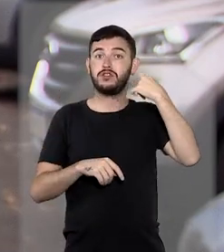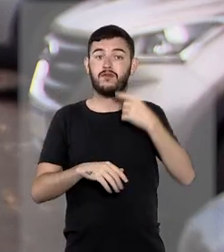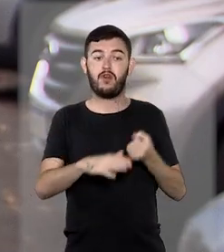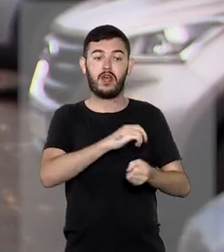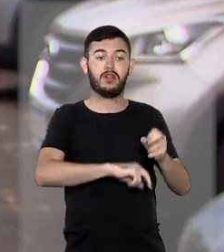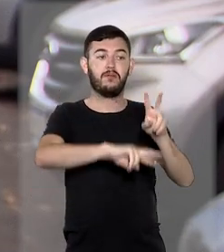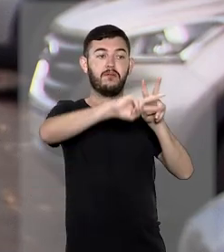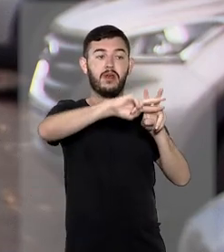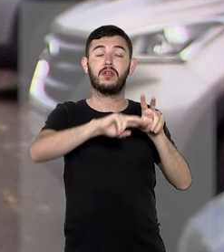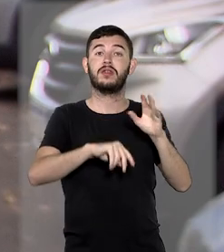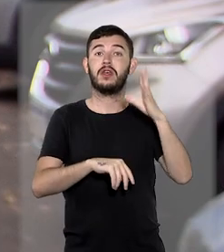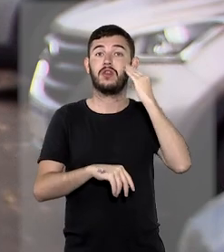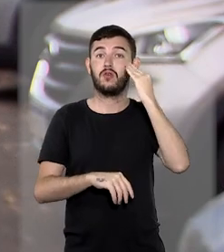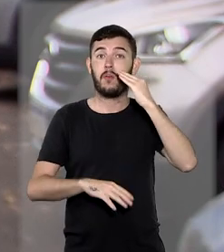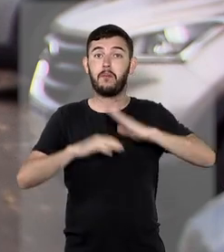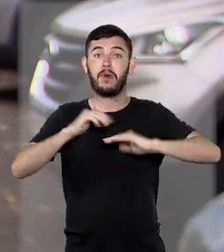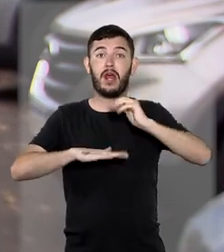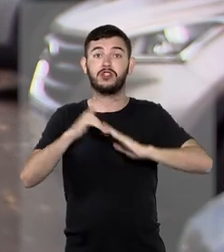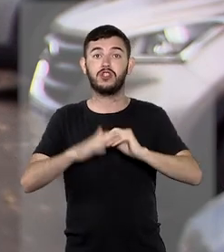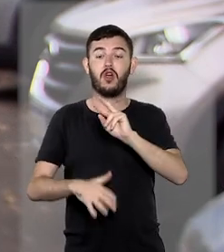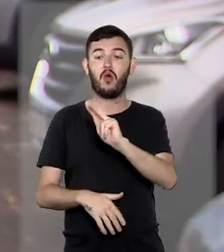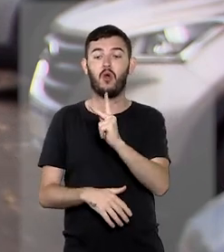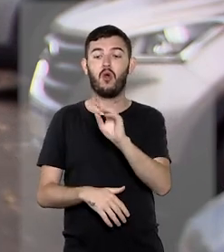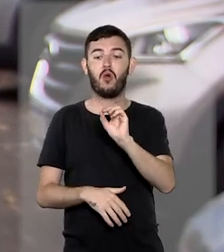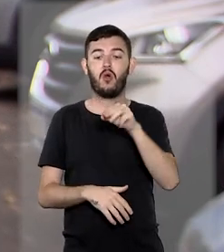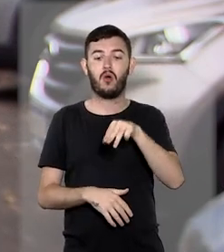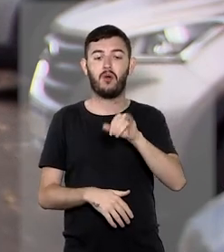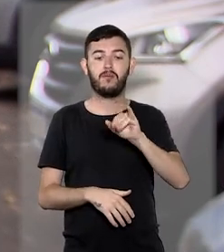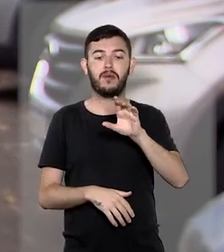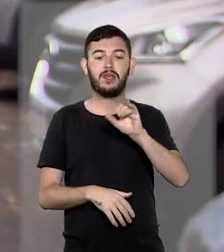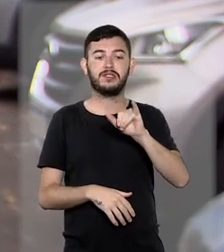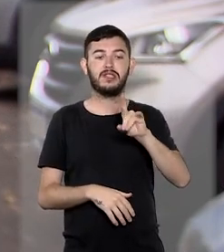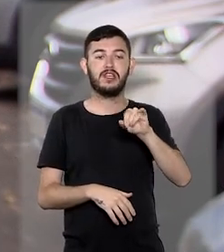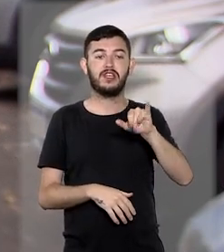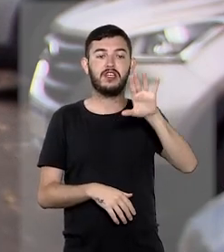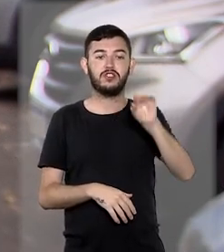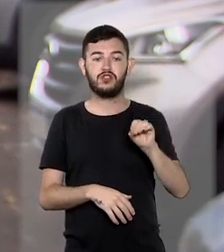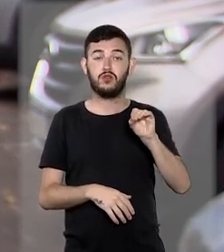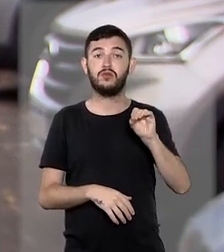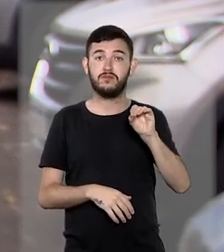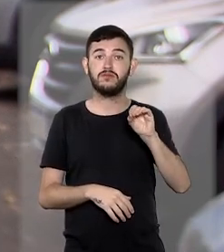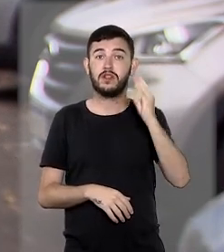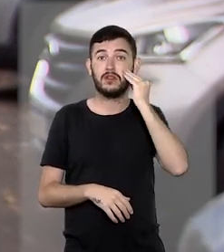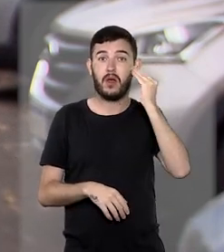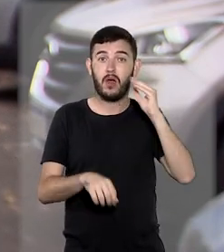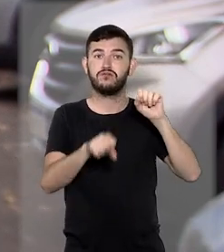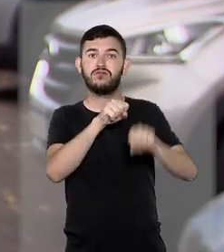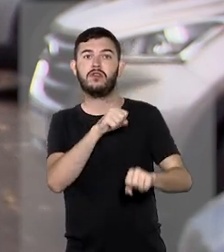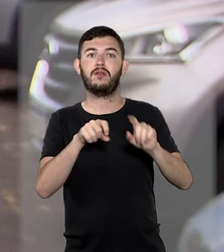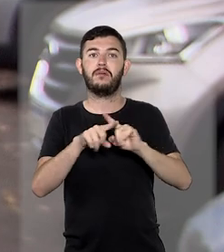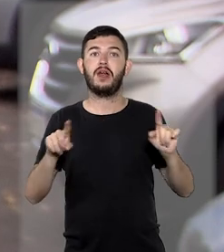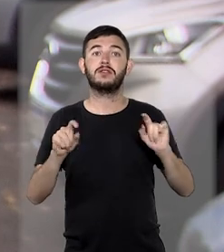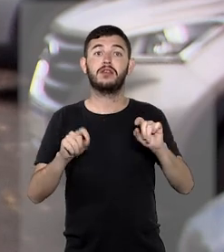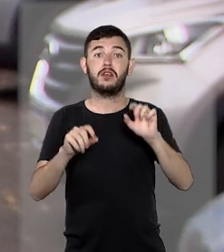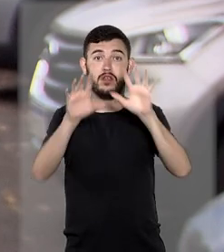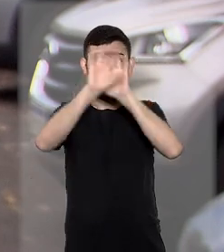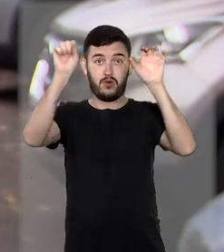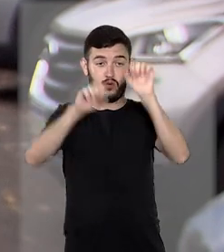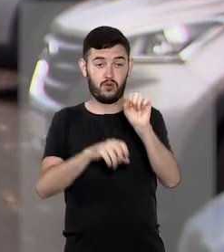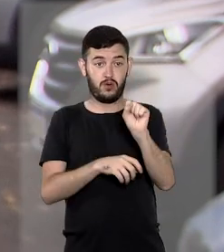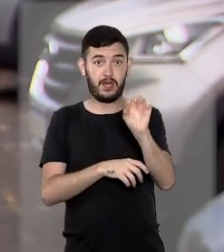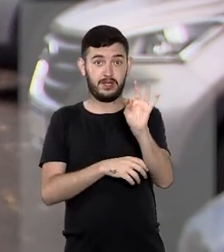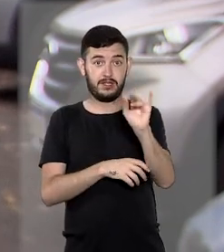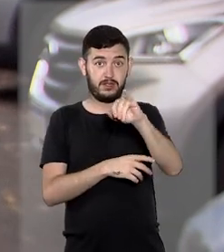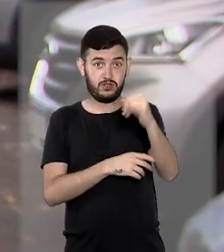preventivamente pela suposta prática de homicídio qualificado, tentado. No habeas corpus ao STJ, a defesa